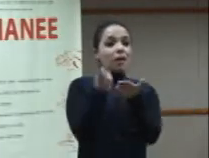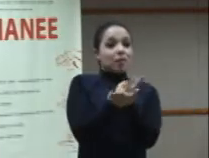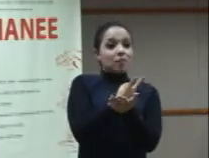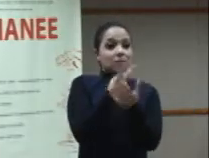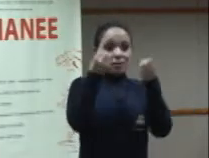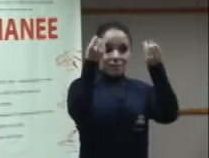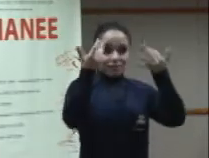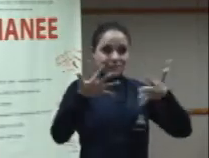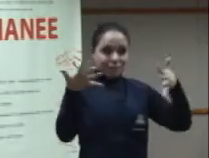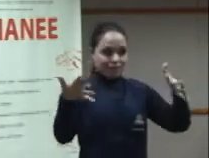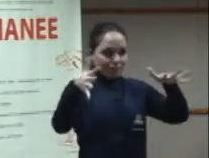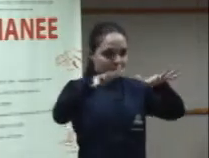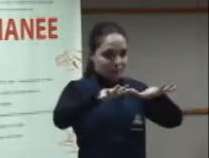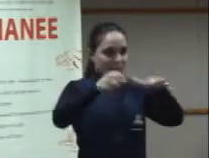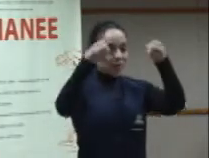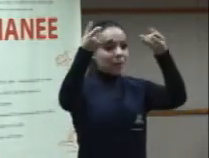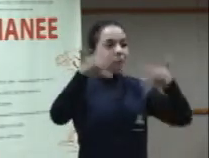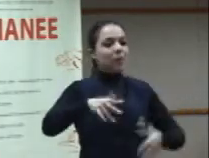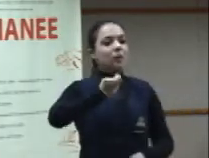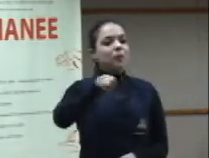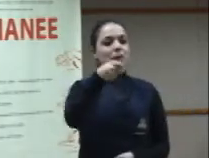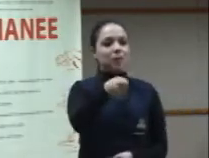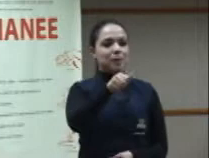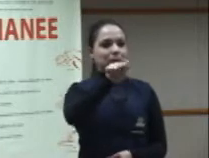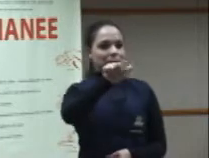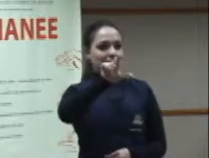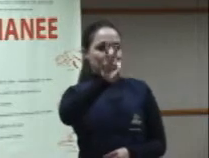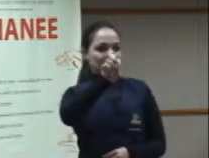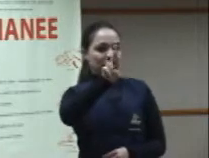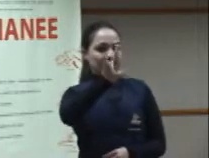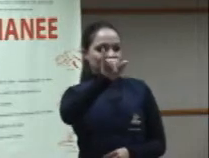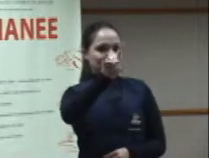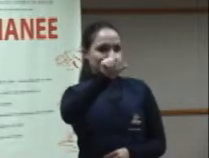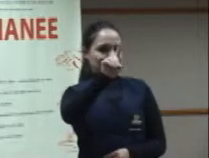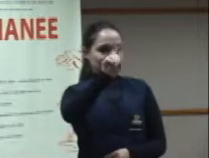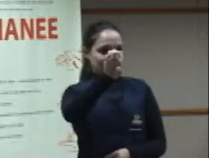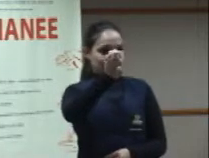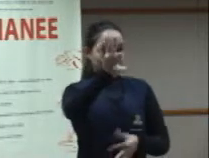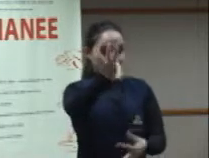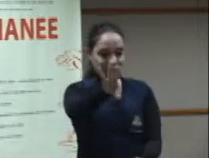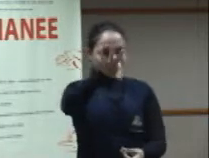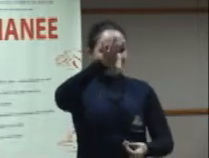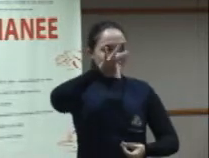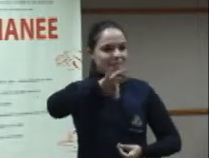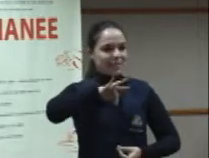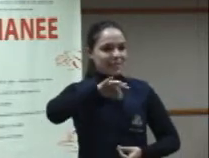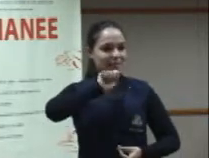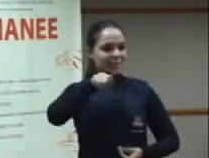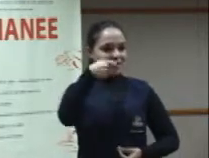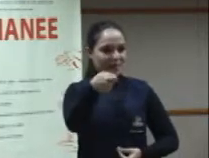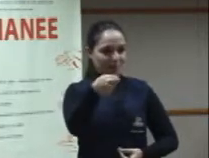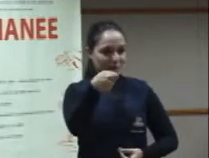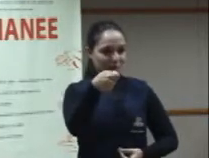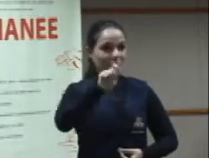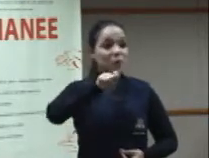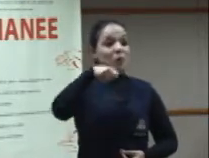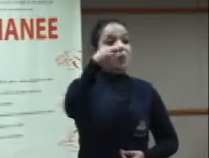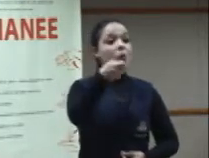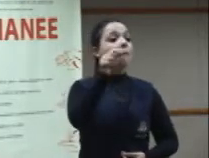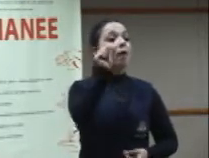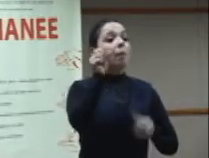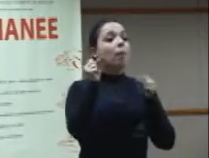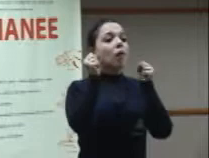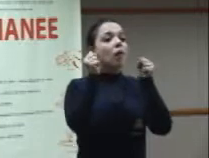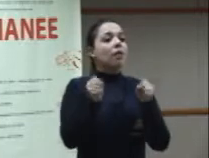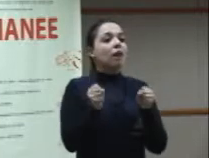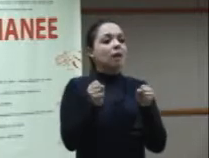inclusão sem falar em alteridade e sem falar em relações de poder da comunidade surda. Sejam essas